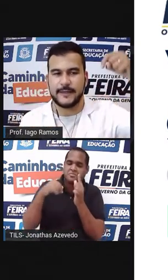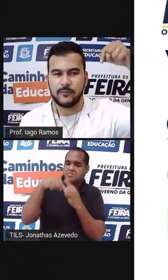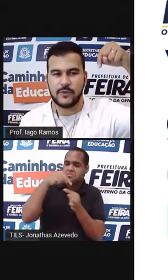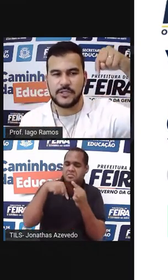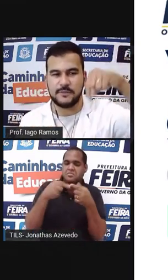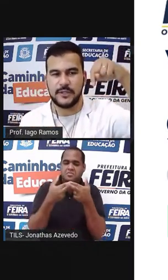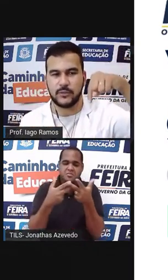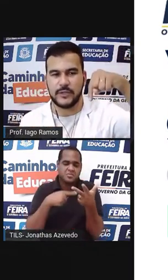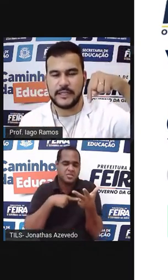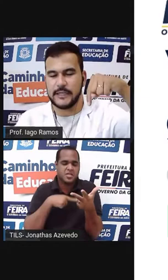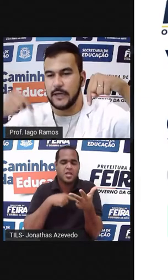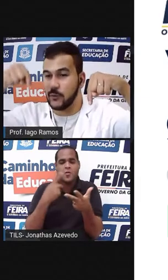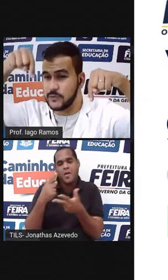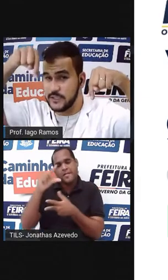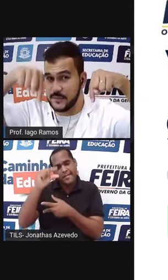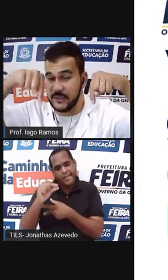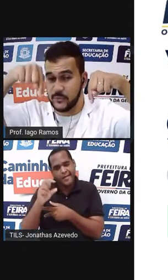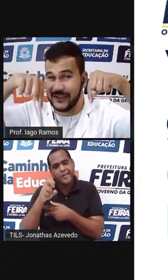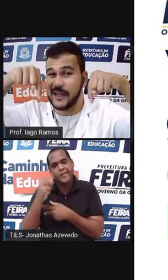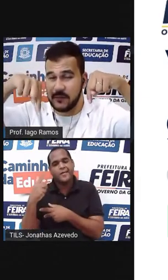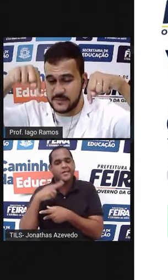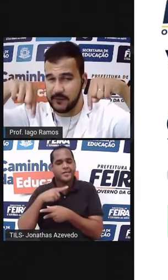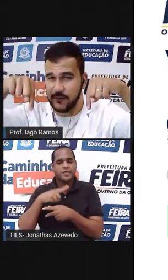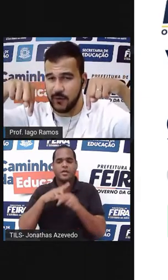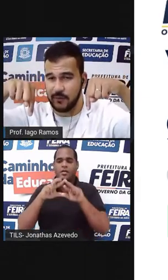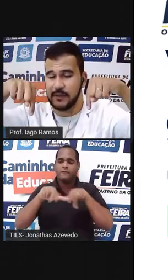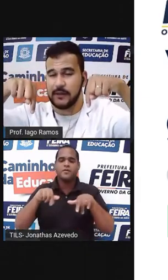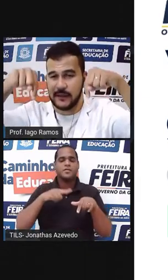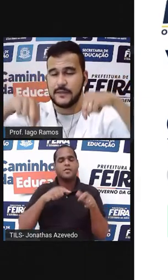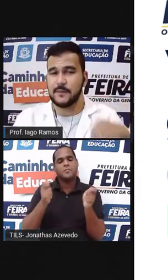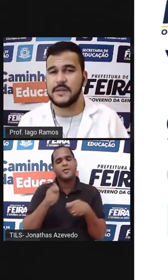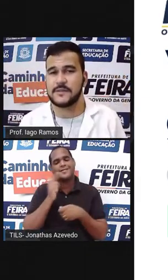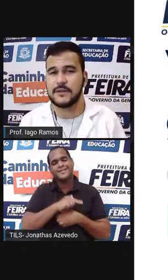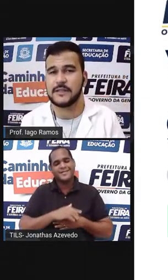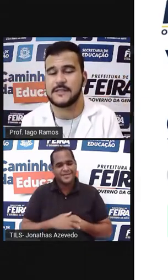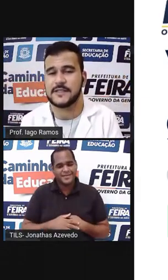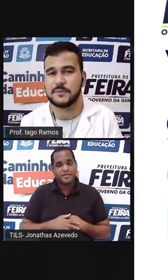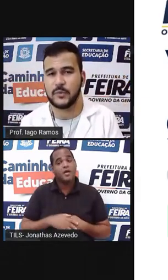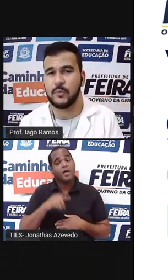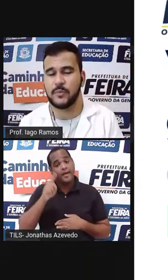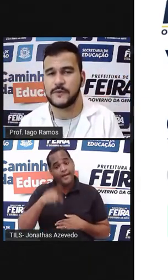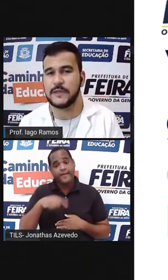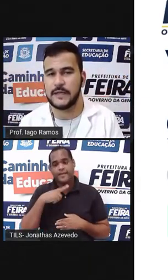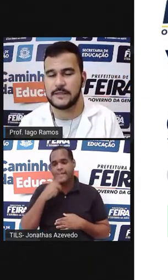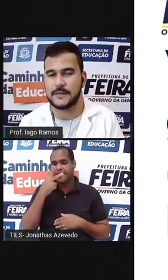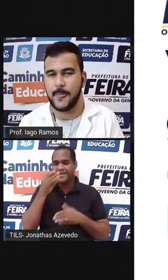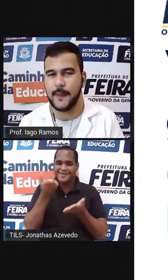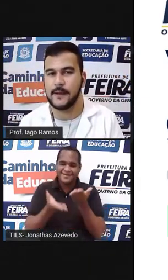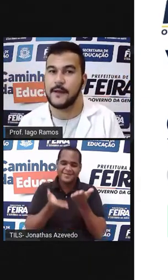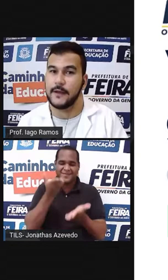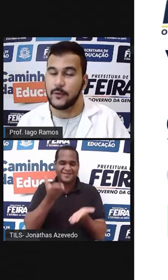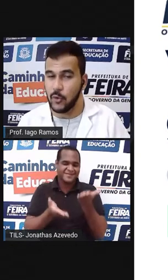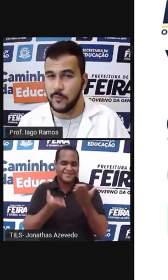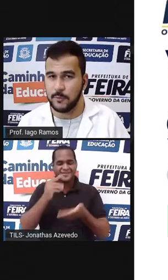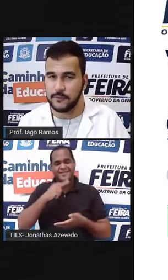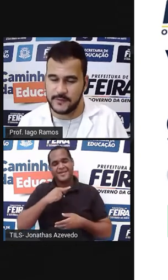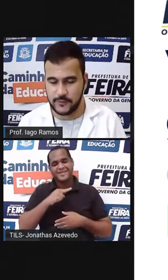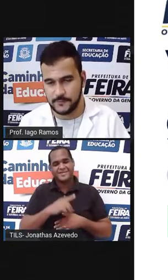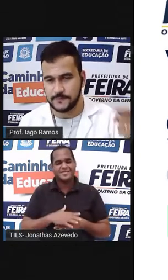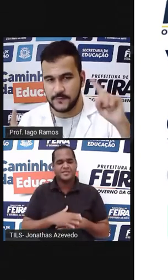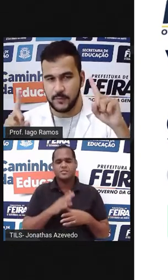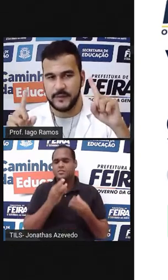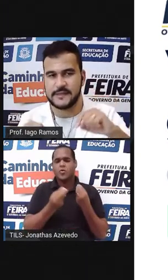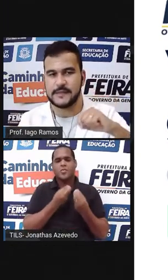maneira que uma diminui e a outra diminui da mesma forma, também são grandezas proporcionais. Como,